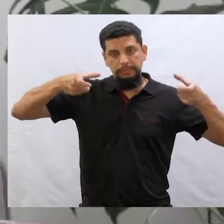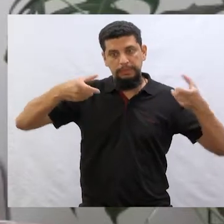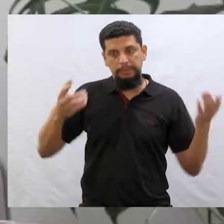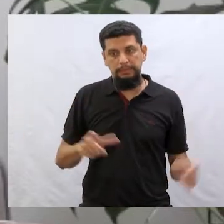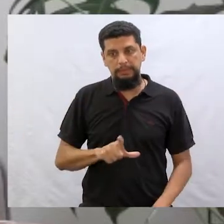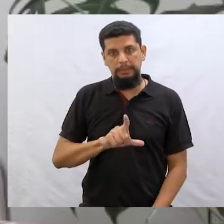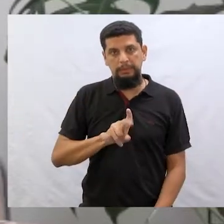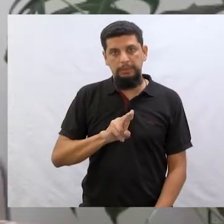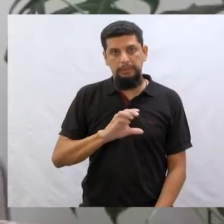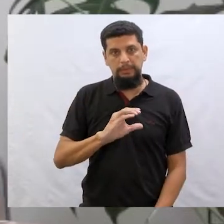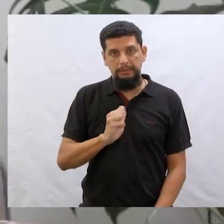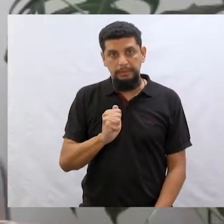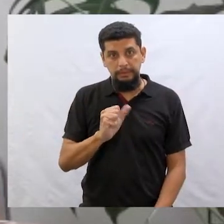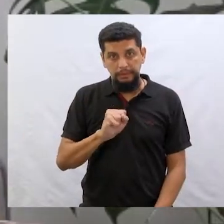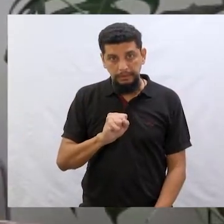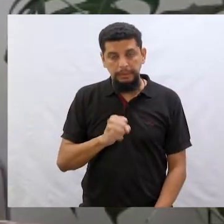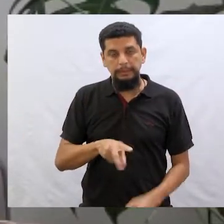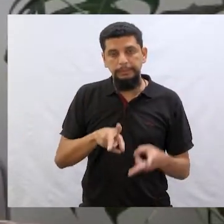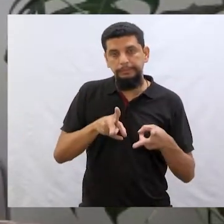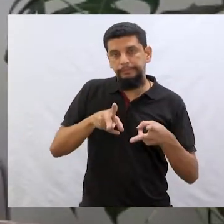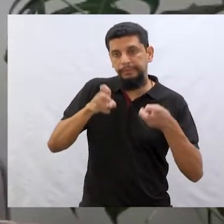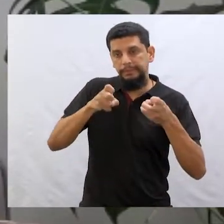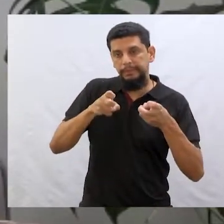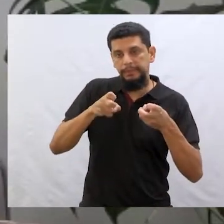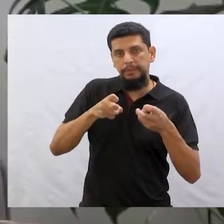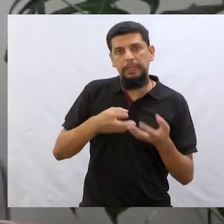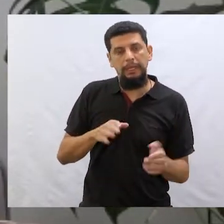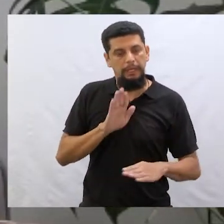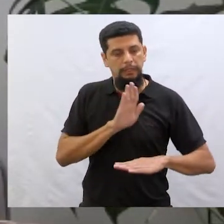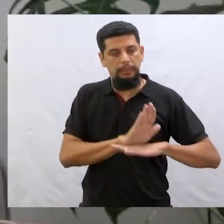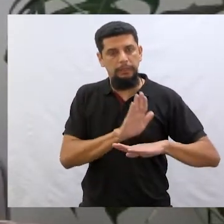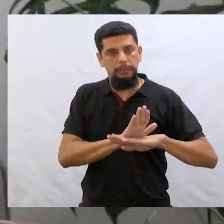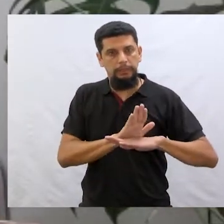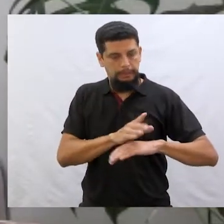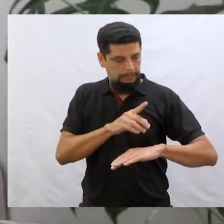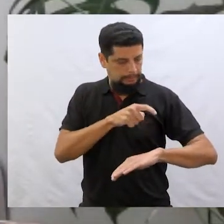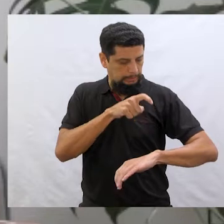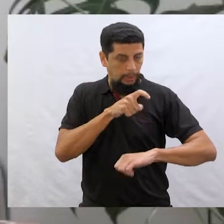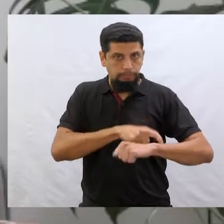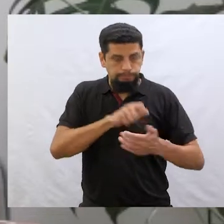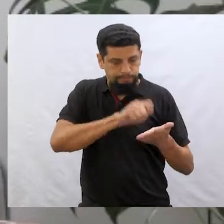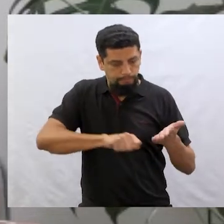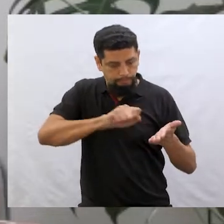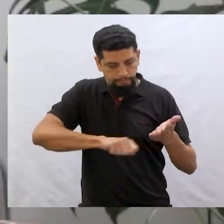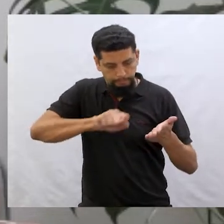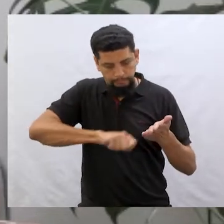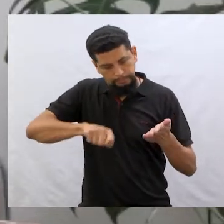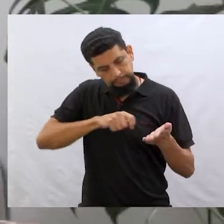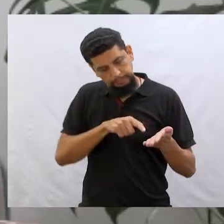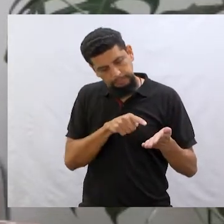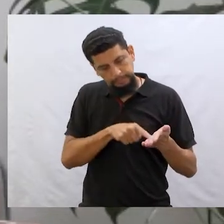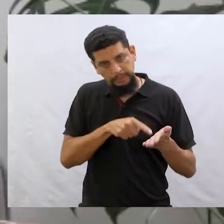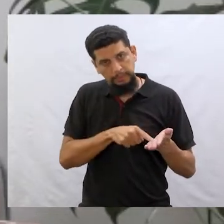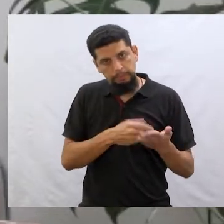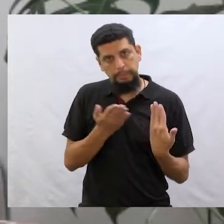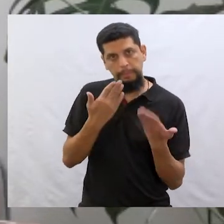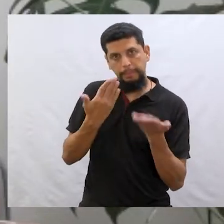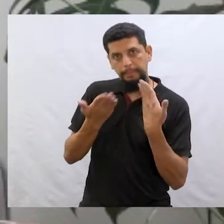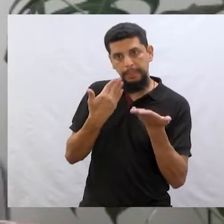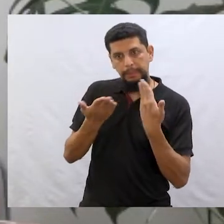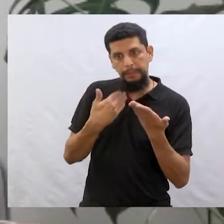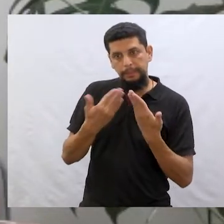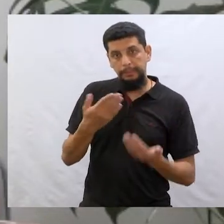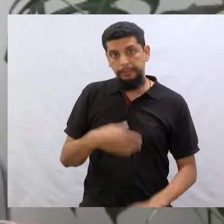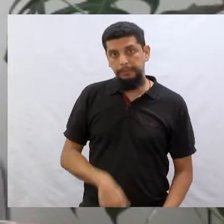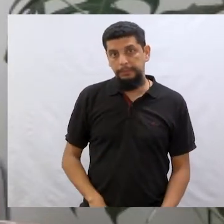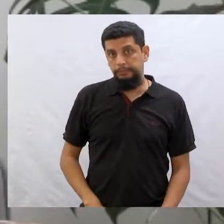O Lucas hoje está no quinto ano. A gente percebe o quanto isso ajuda na hora da escrita, na hora de conversar,